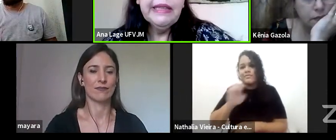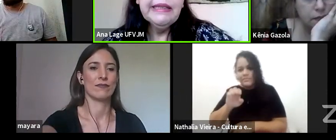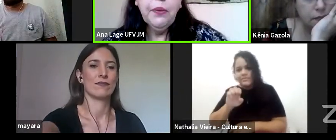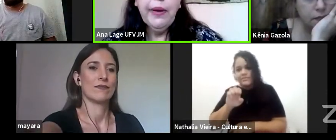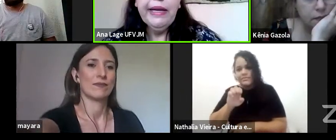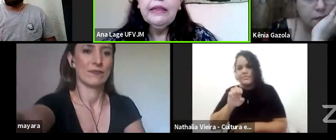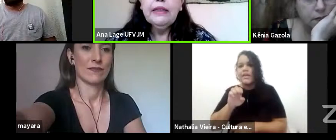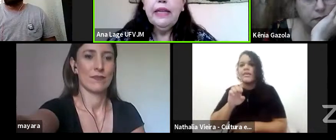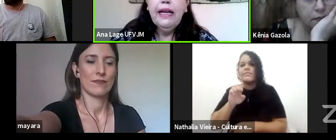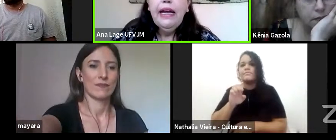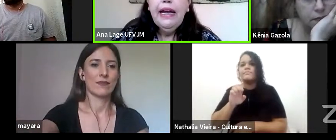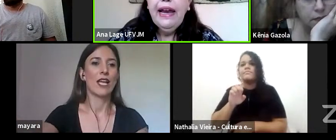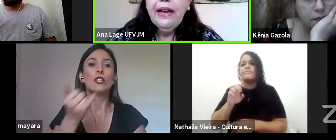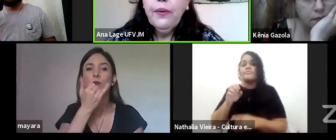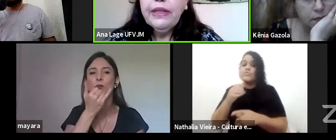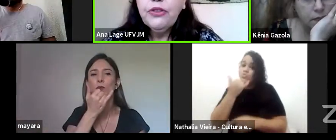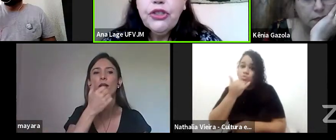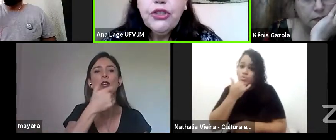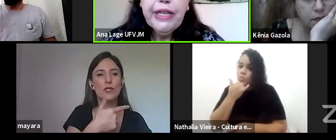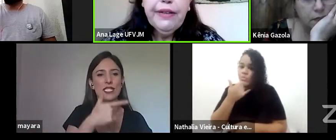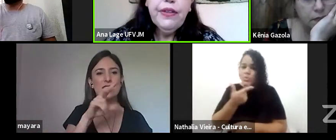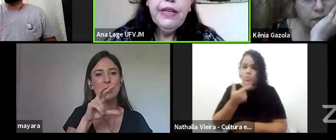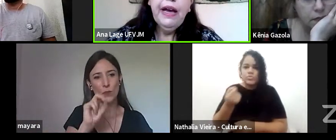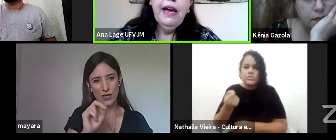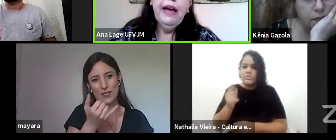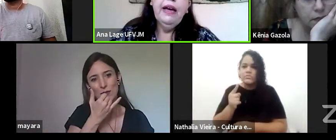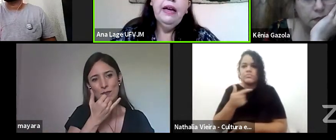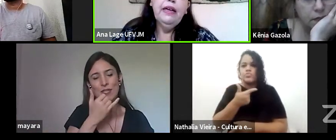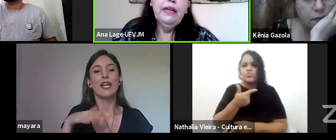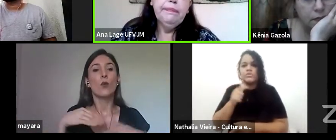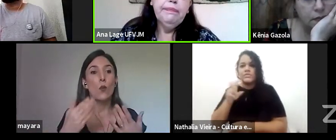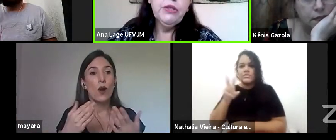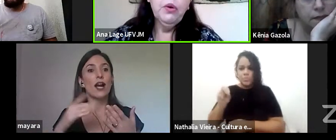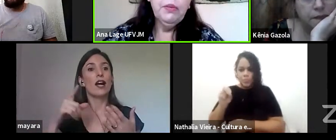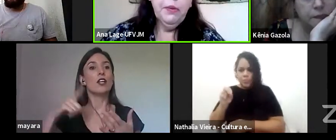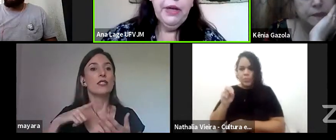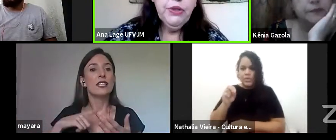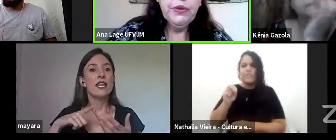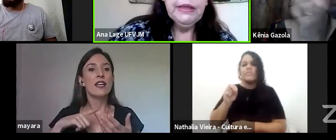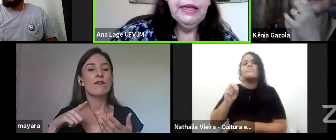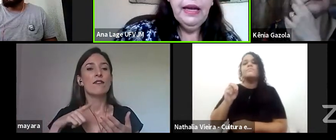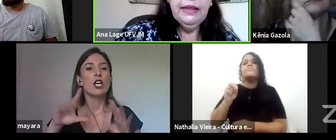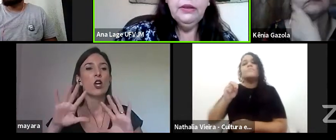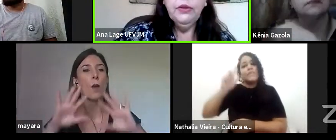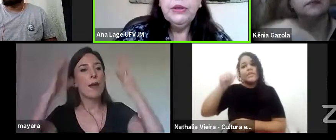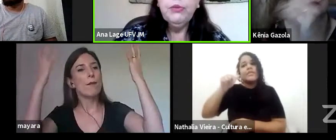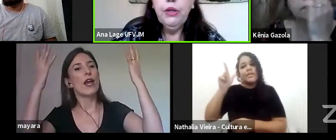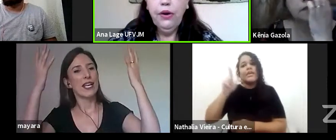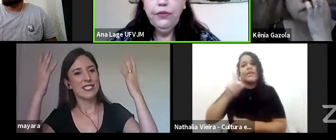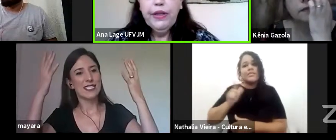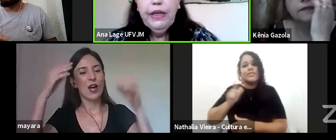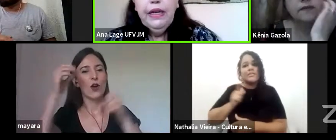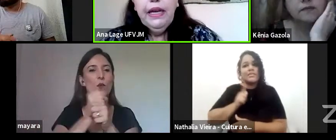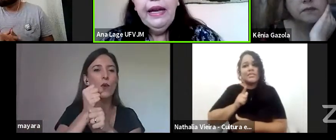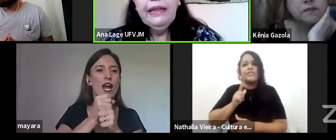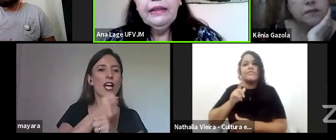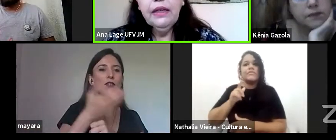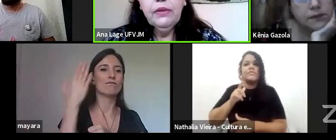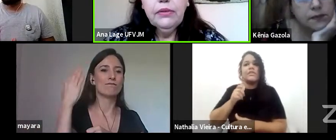Desculpa, 250, né? Quando a gente teve as comemorações, né? Lá em 2009.